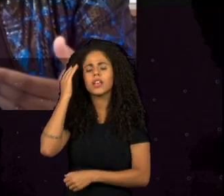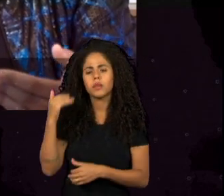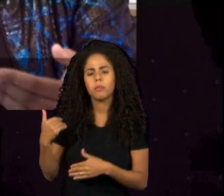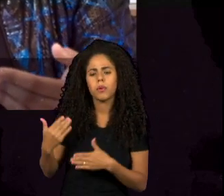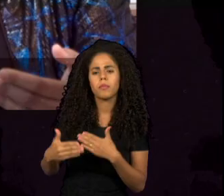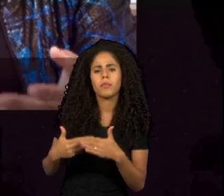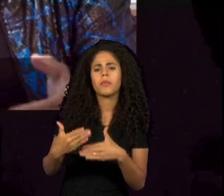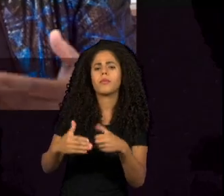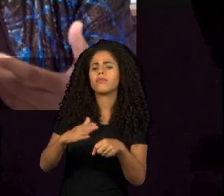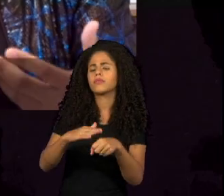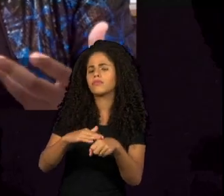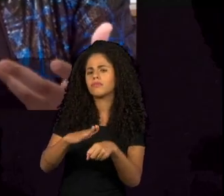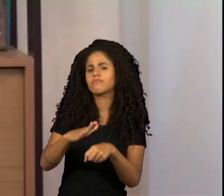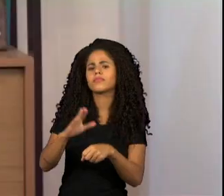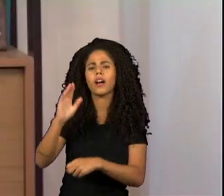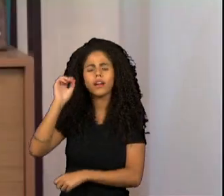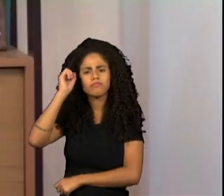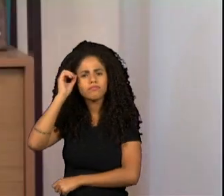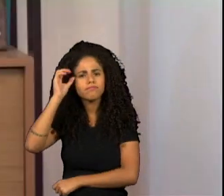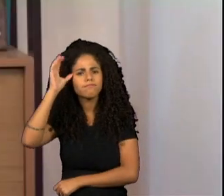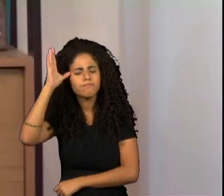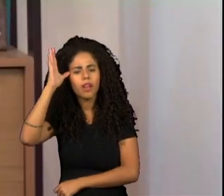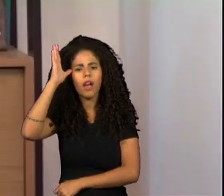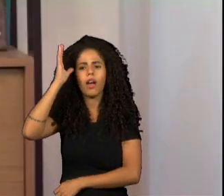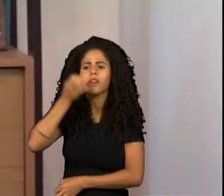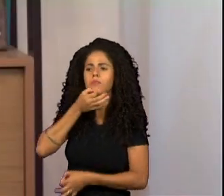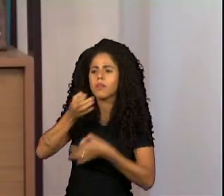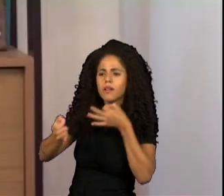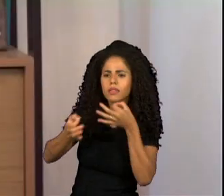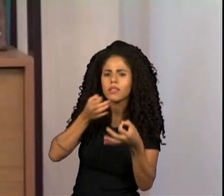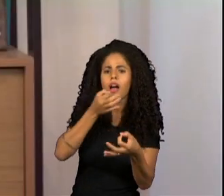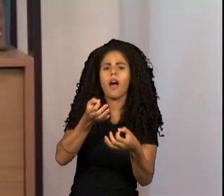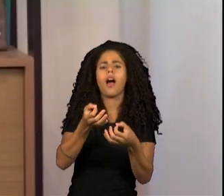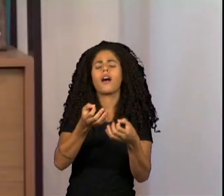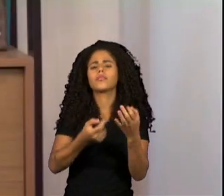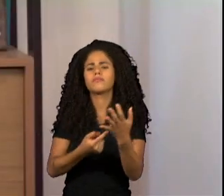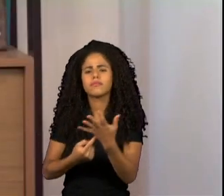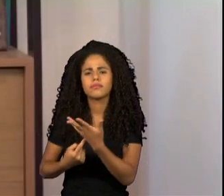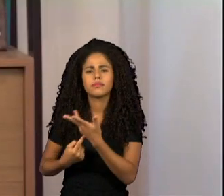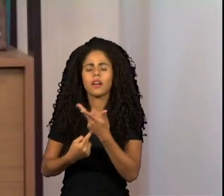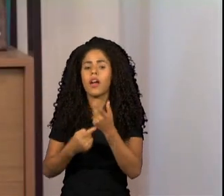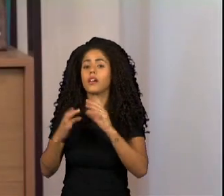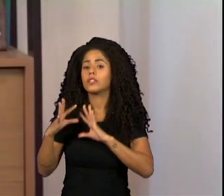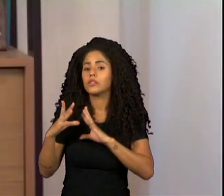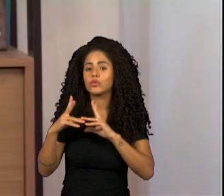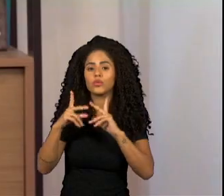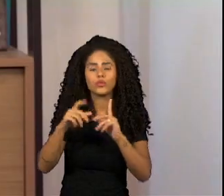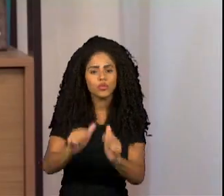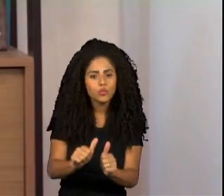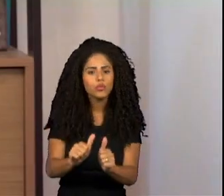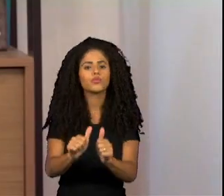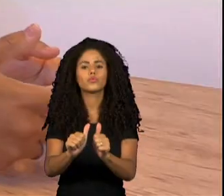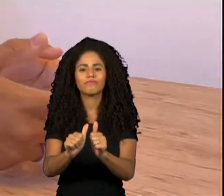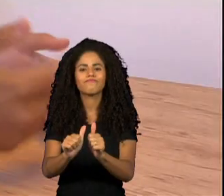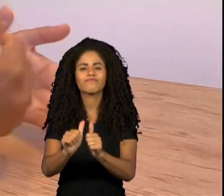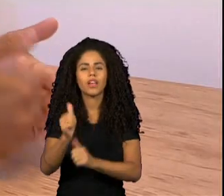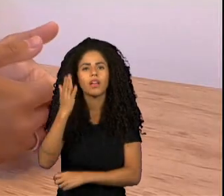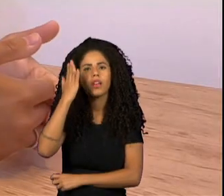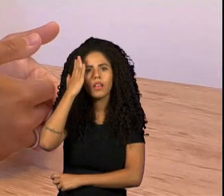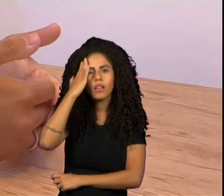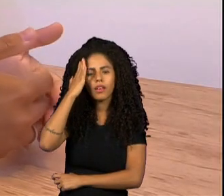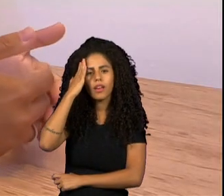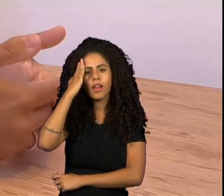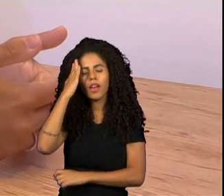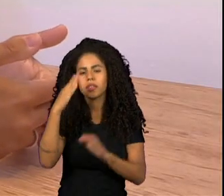para a cultura, para a formação de opinião, para hábitos, comportamento do consumidor. Então, como inserir essa